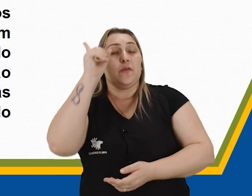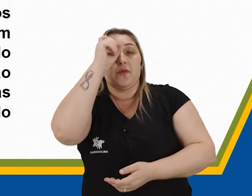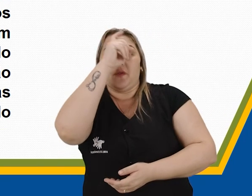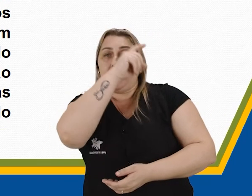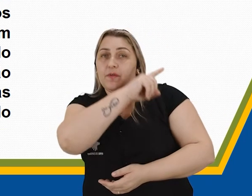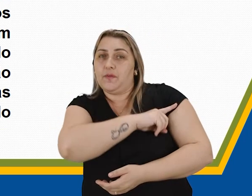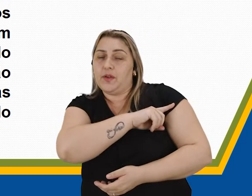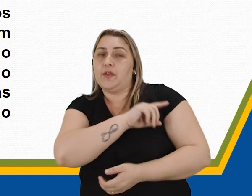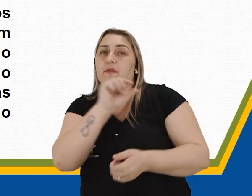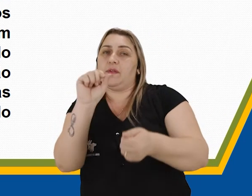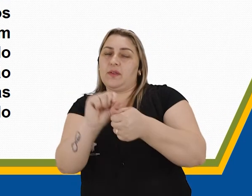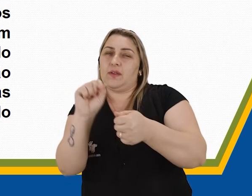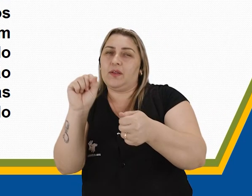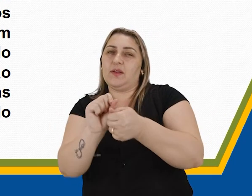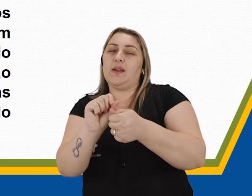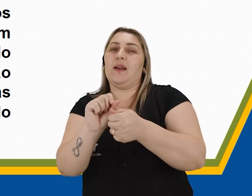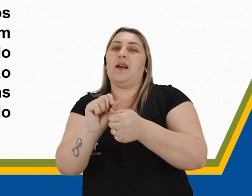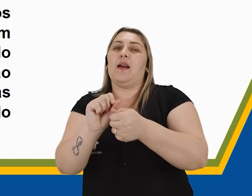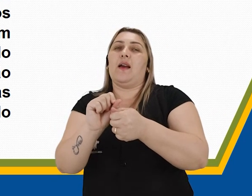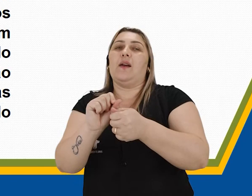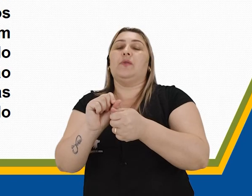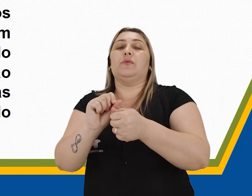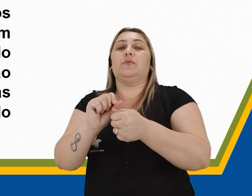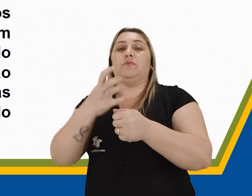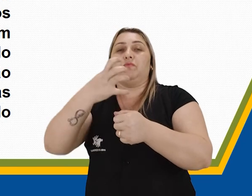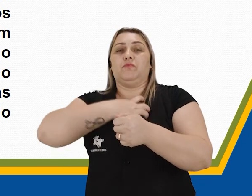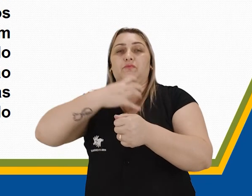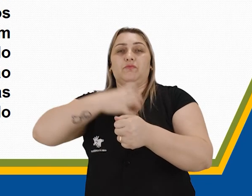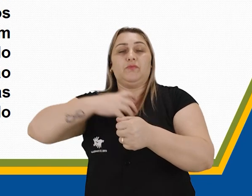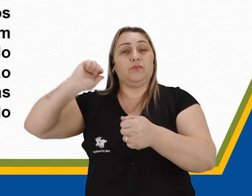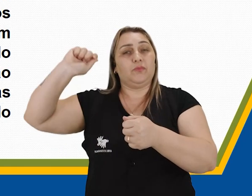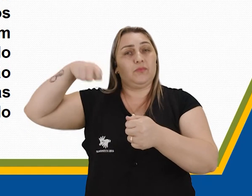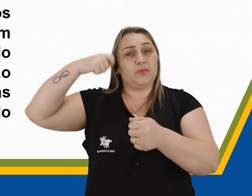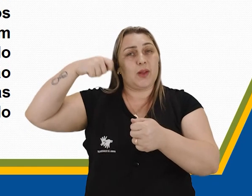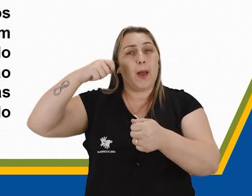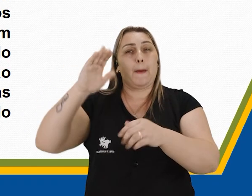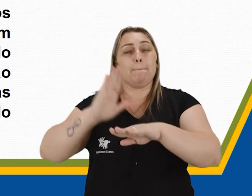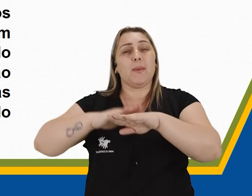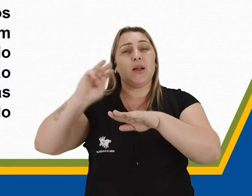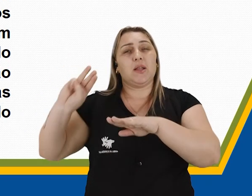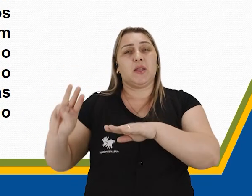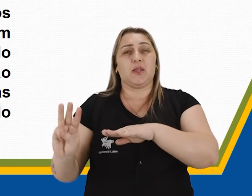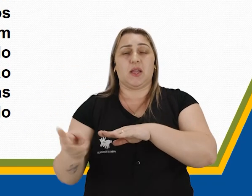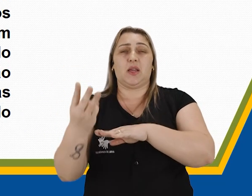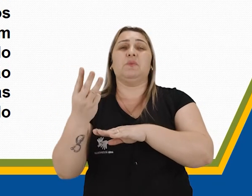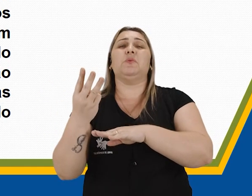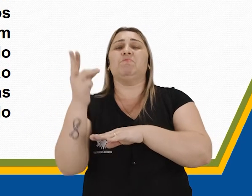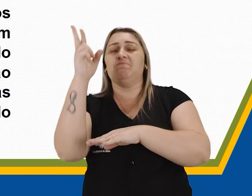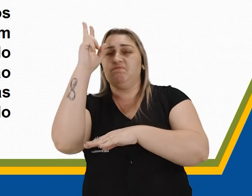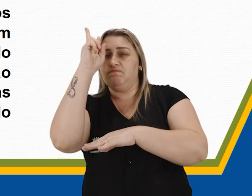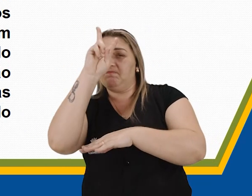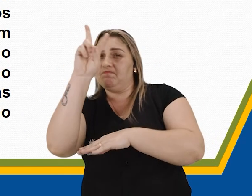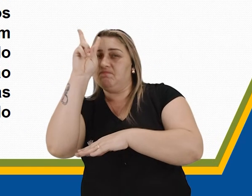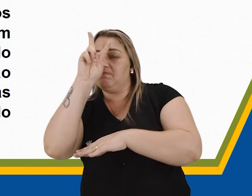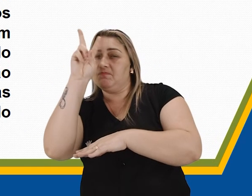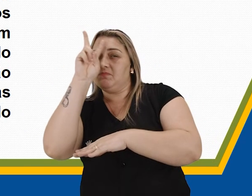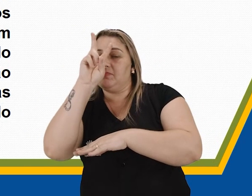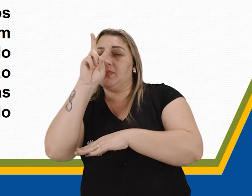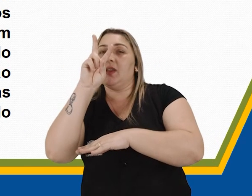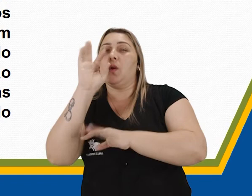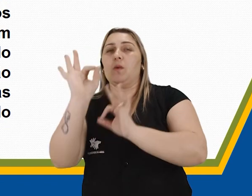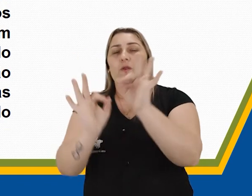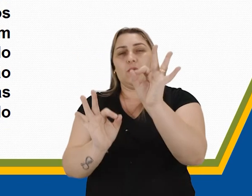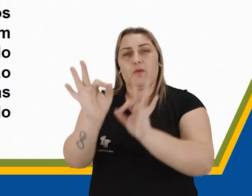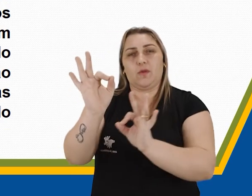construir um estilo artístico quase imutável por mais de 3 mil anos de história. Com uma